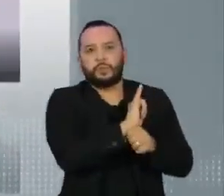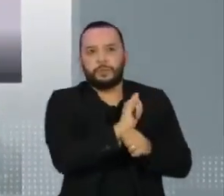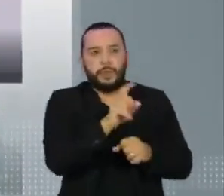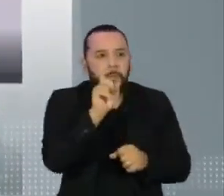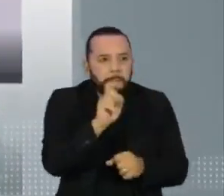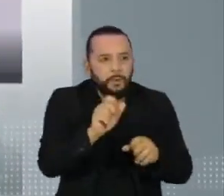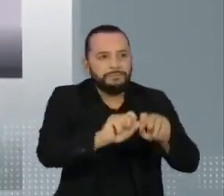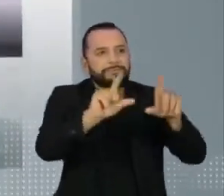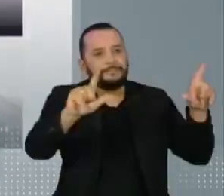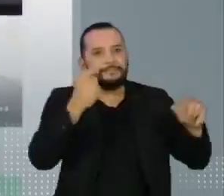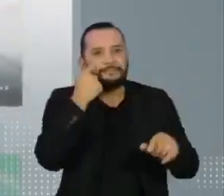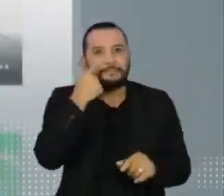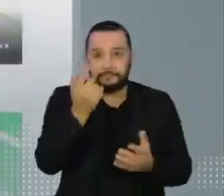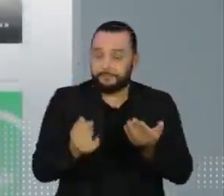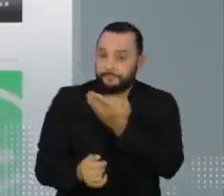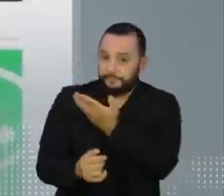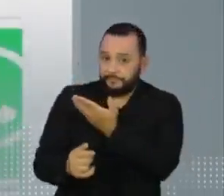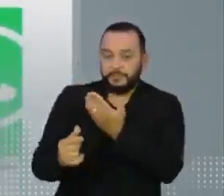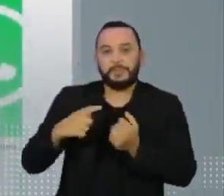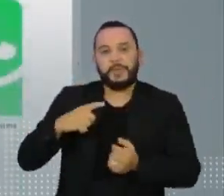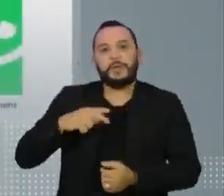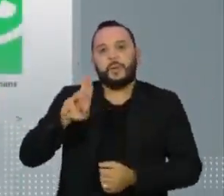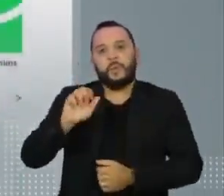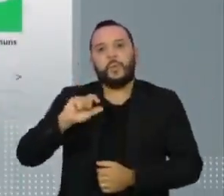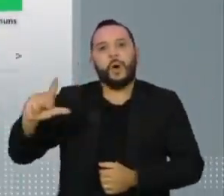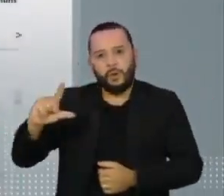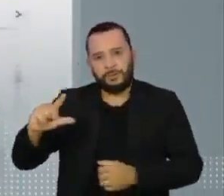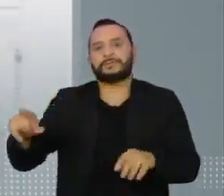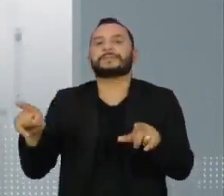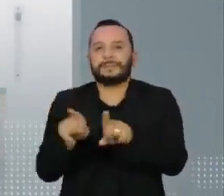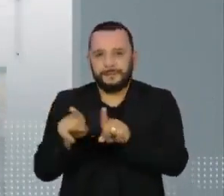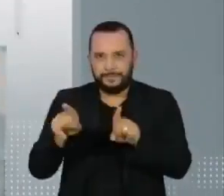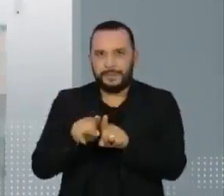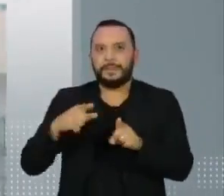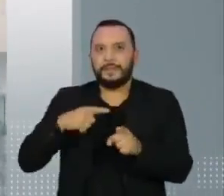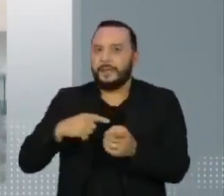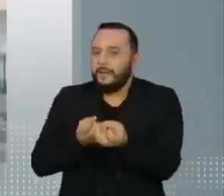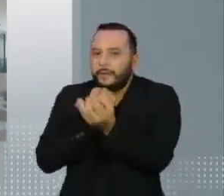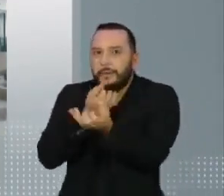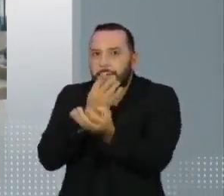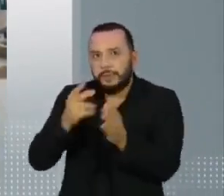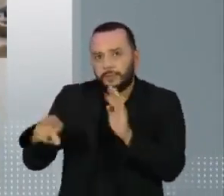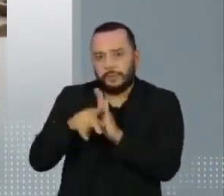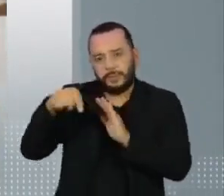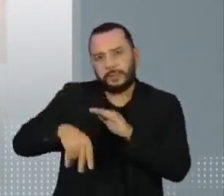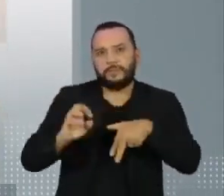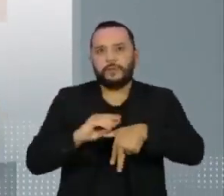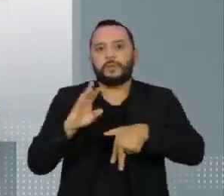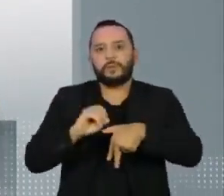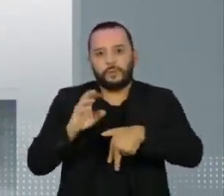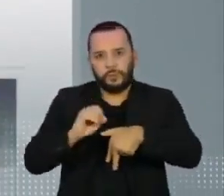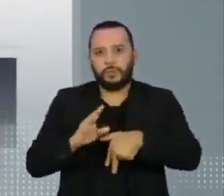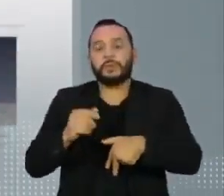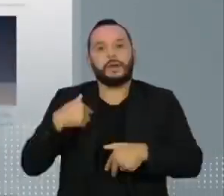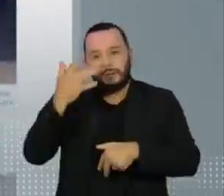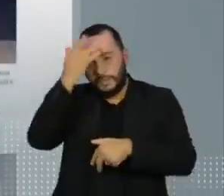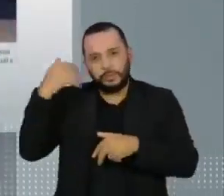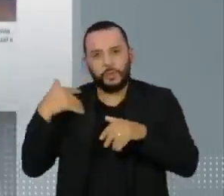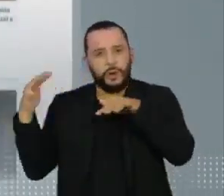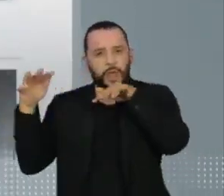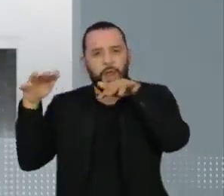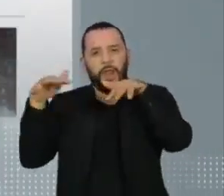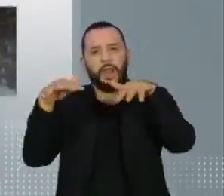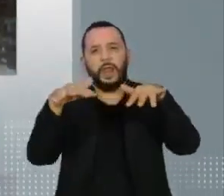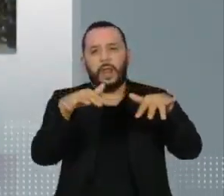o maior portal de notícias do país, o UOL, também distribui as produções da TV Cultura. Isso impulsionou a visibilidade do